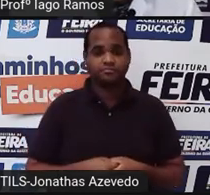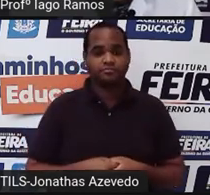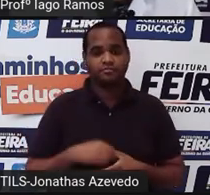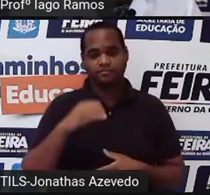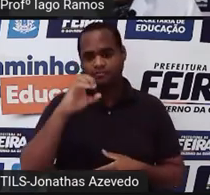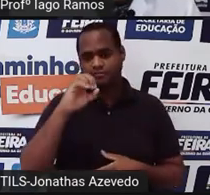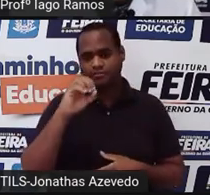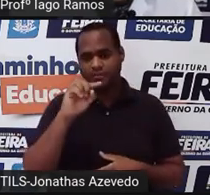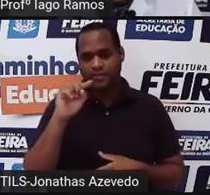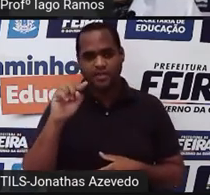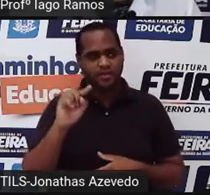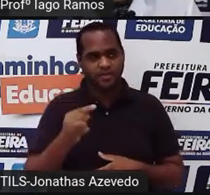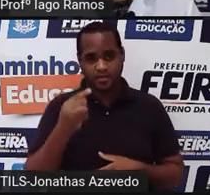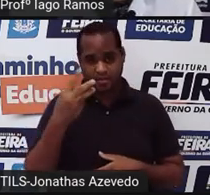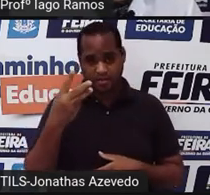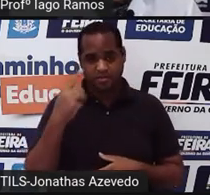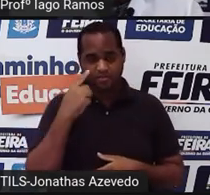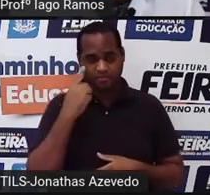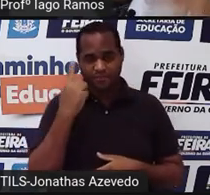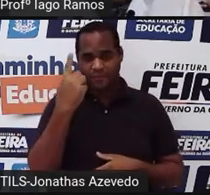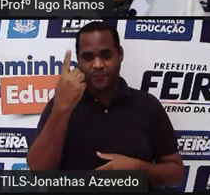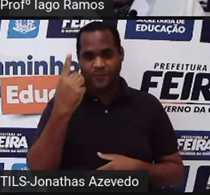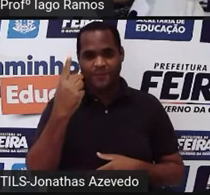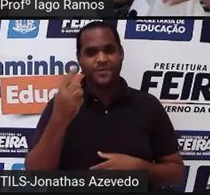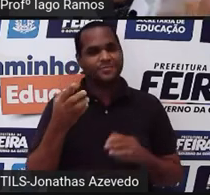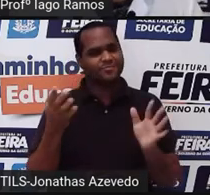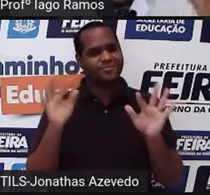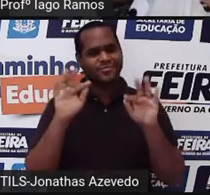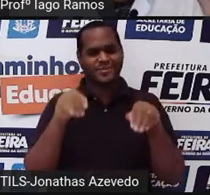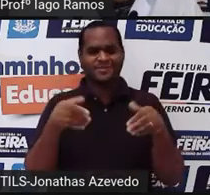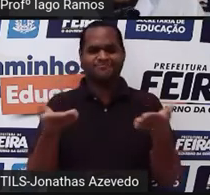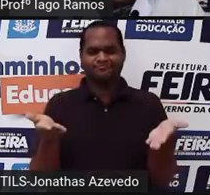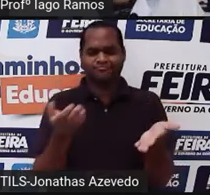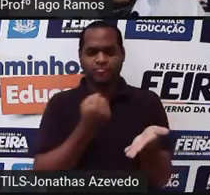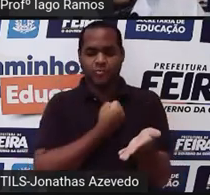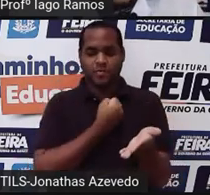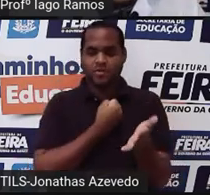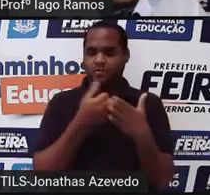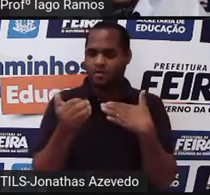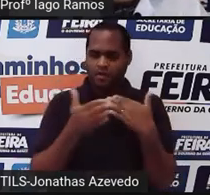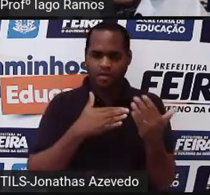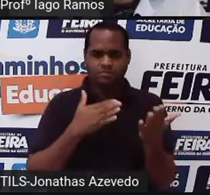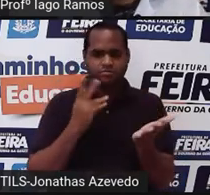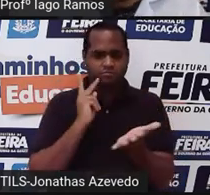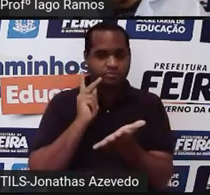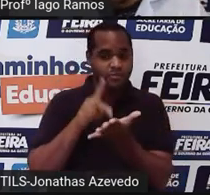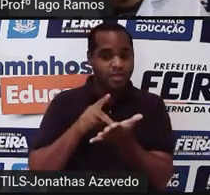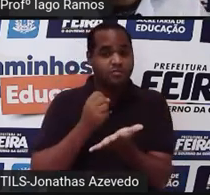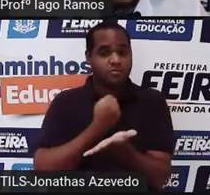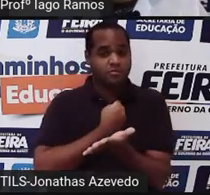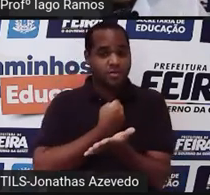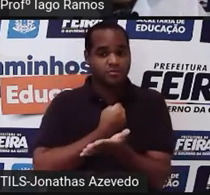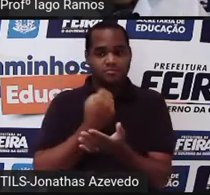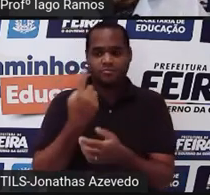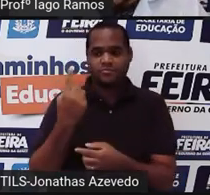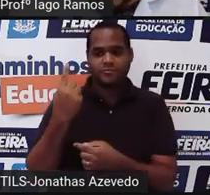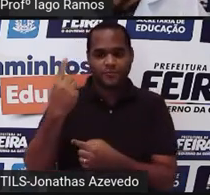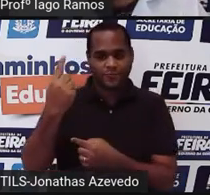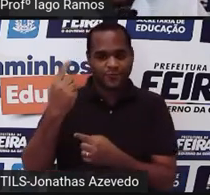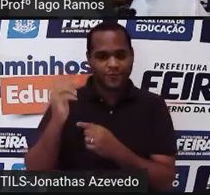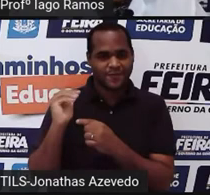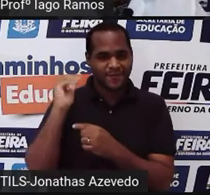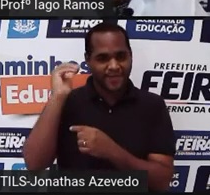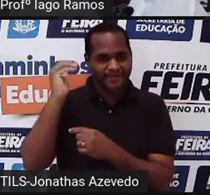A dízima periódica é 0,3. Enfim, qualquer número real elevado a 1, o resultado